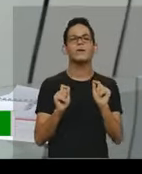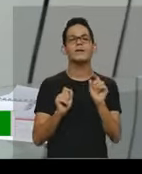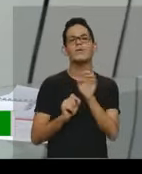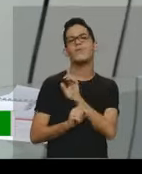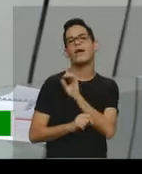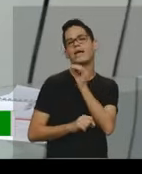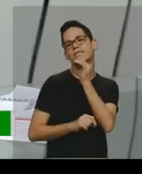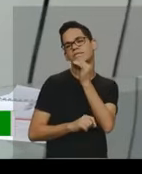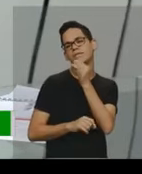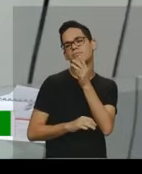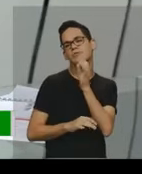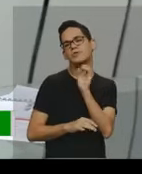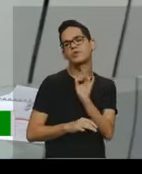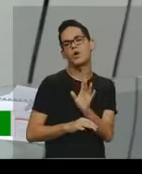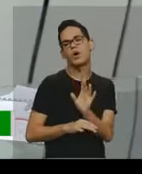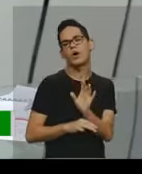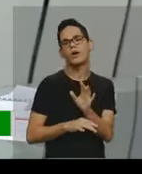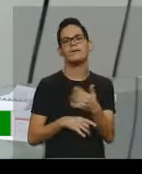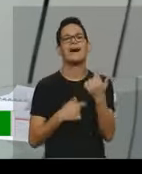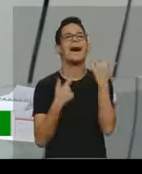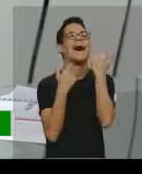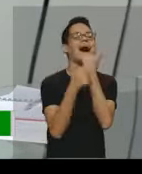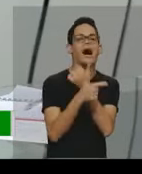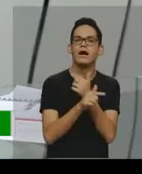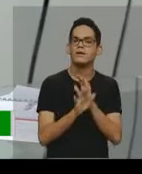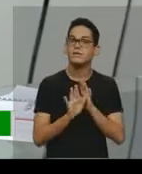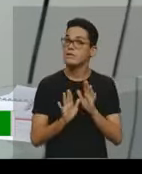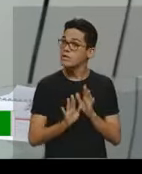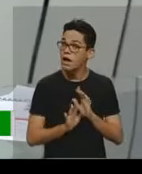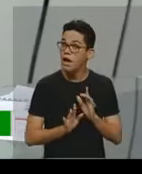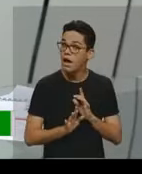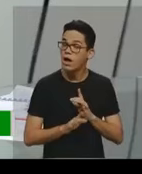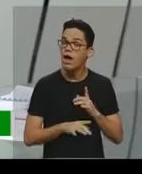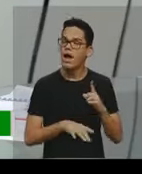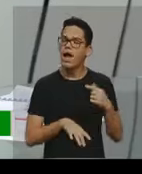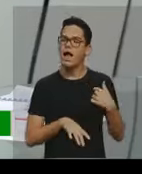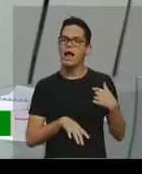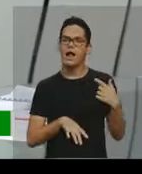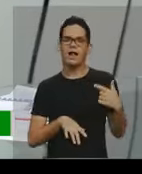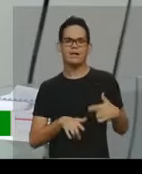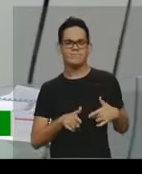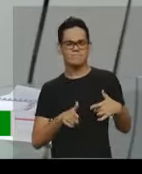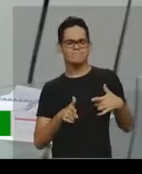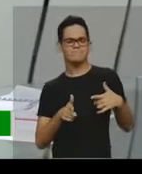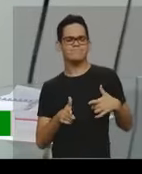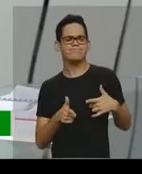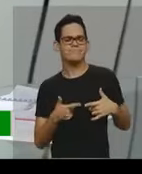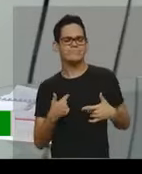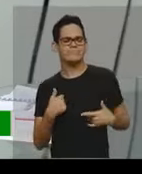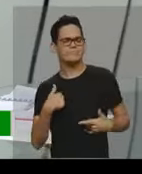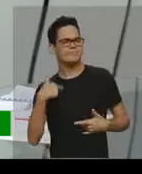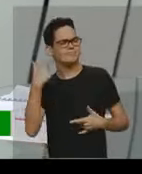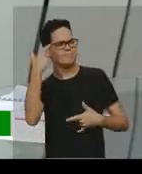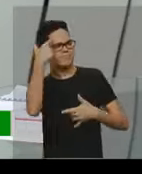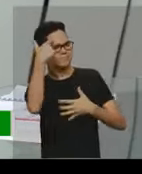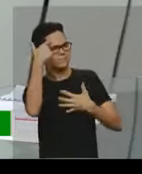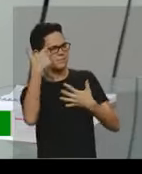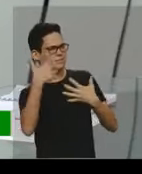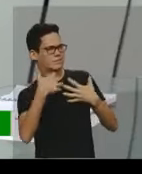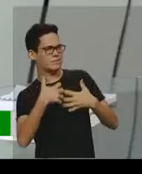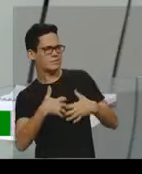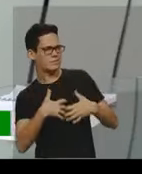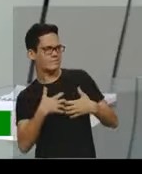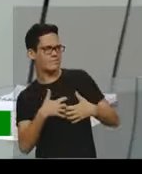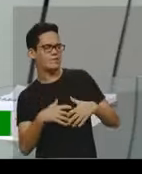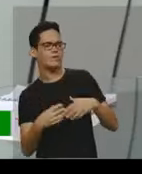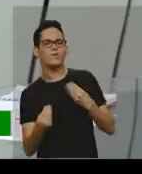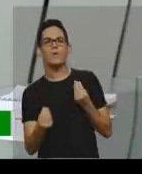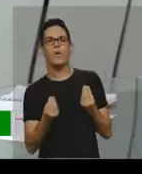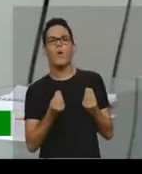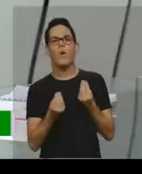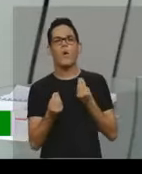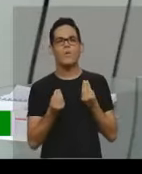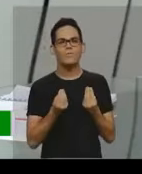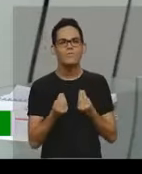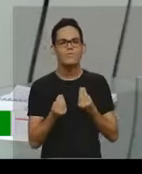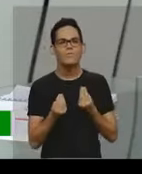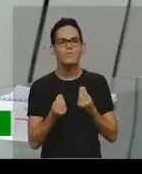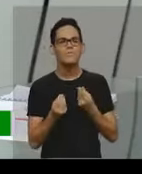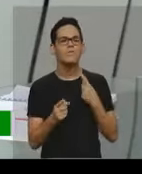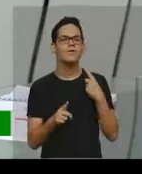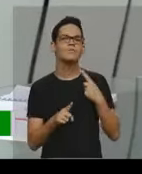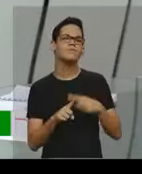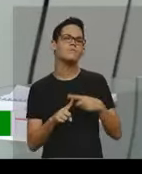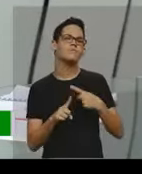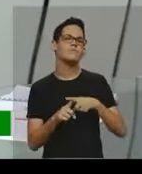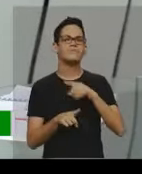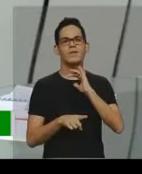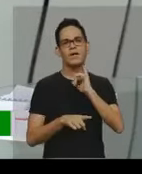aquele tom às vezes só para você dar risada, mas é aquele tom que leva você a refletir sobre aquilo. Por quê? Porque é